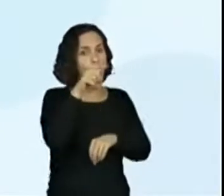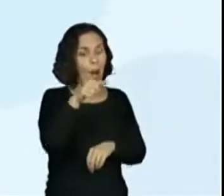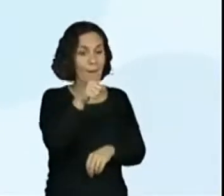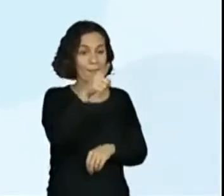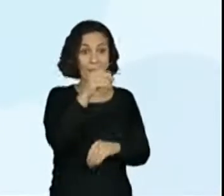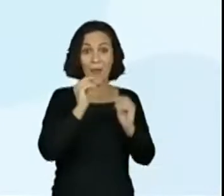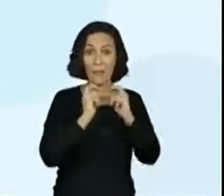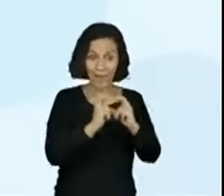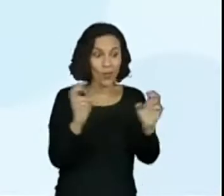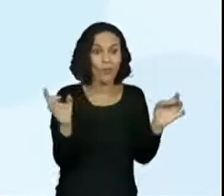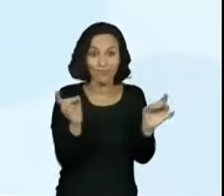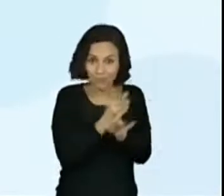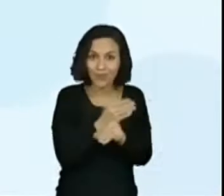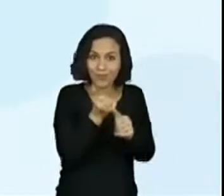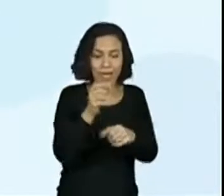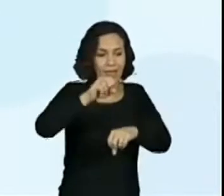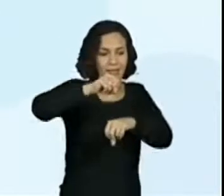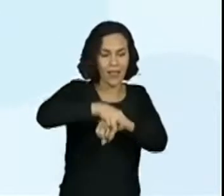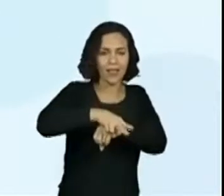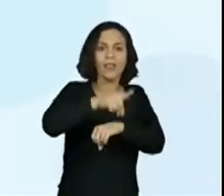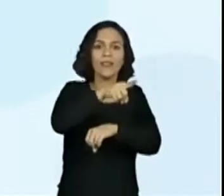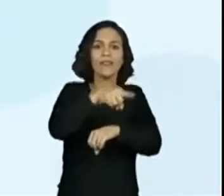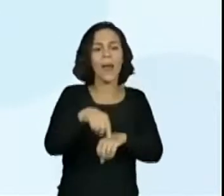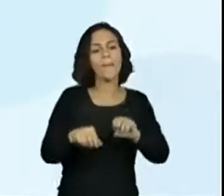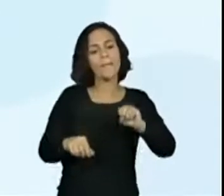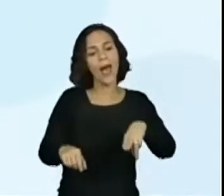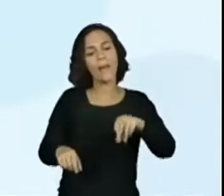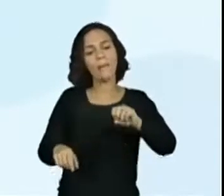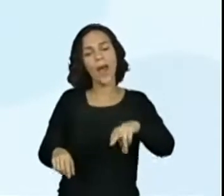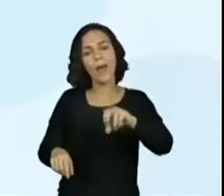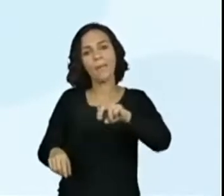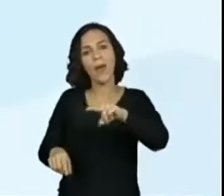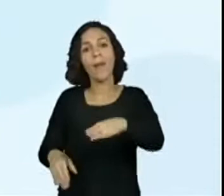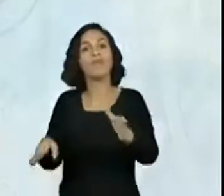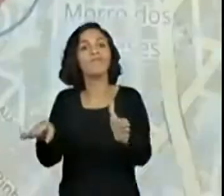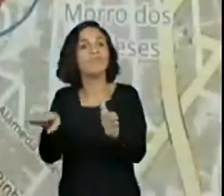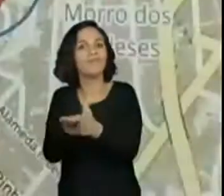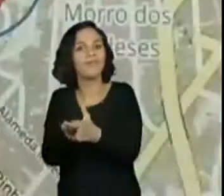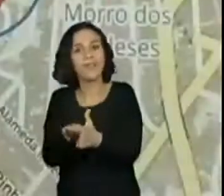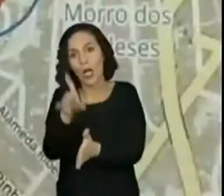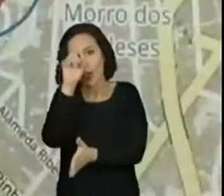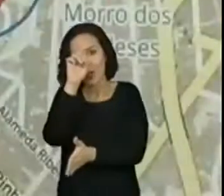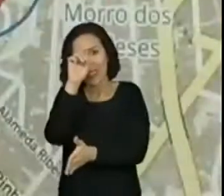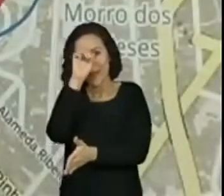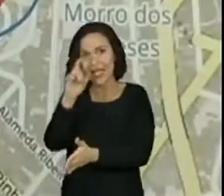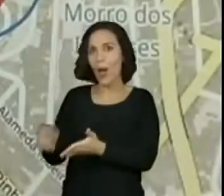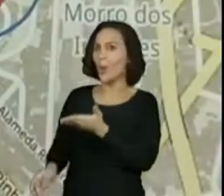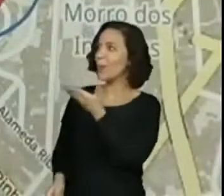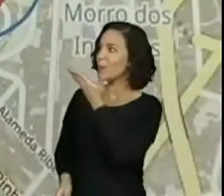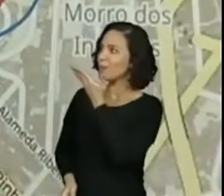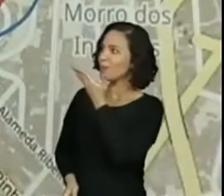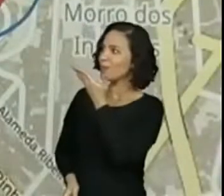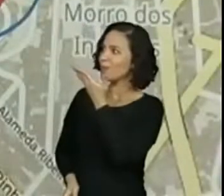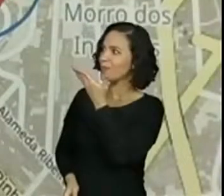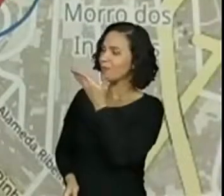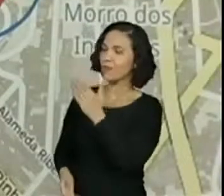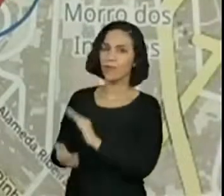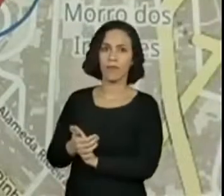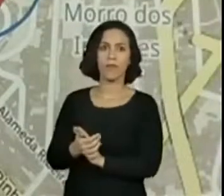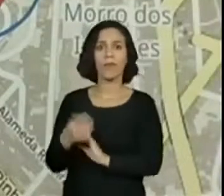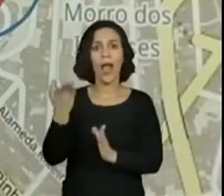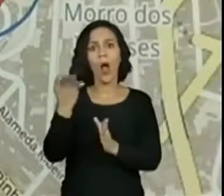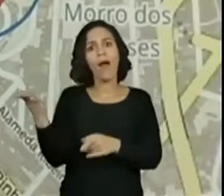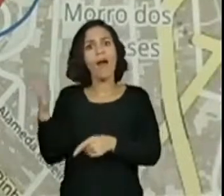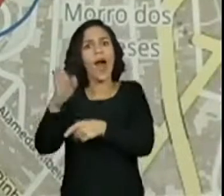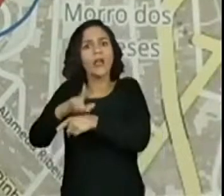estação Consolação de Metrô até o hospital marcado aí, tudo bem? Podem ir colocando aí no